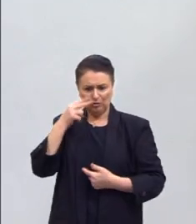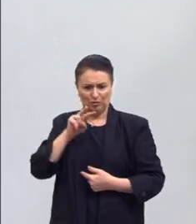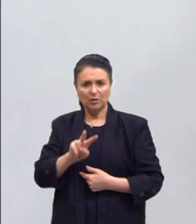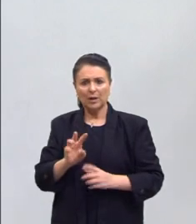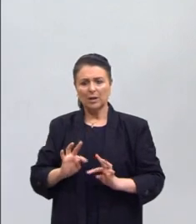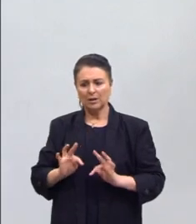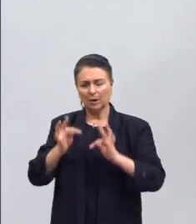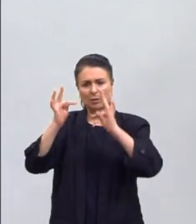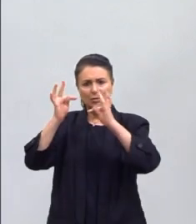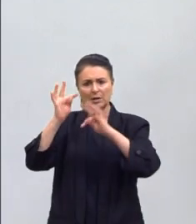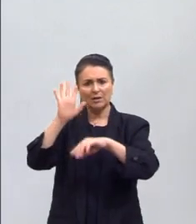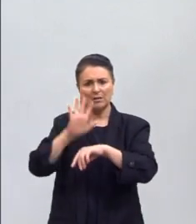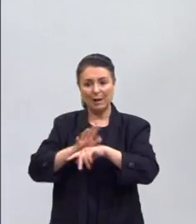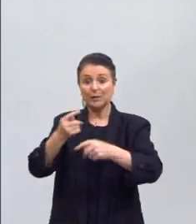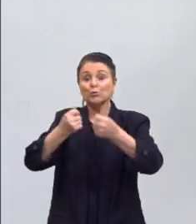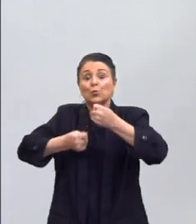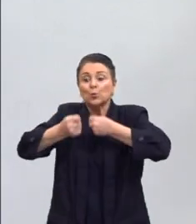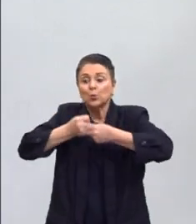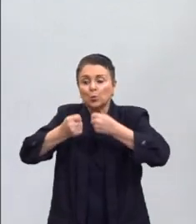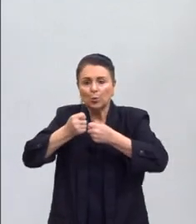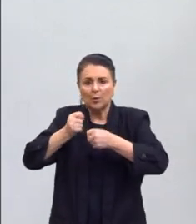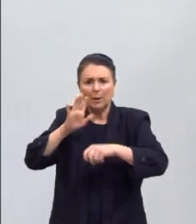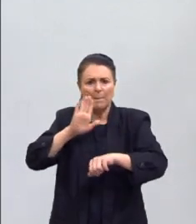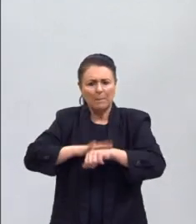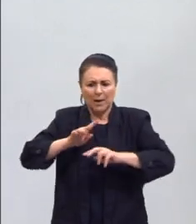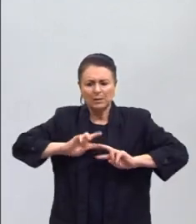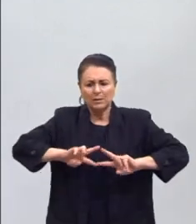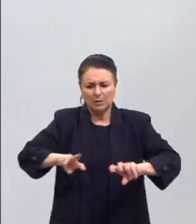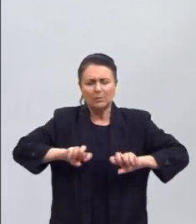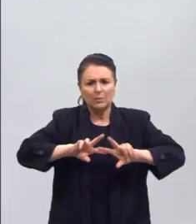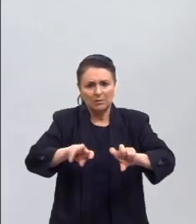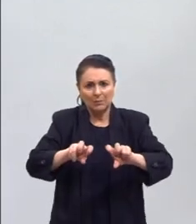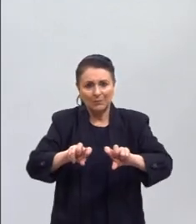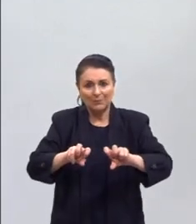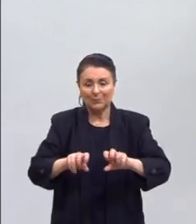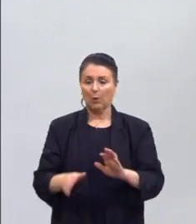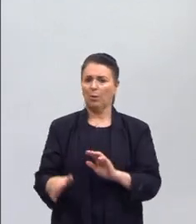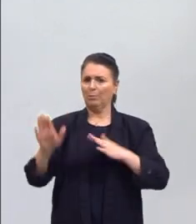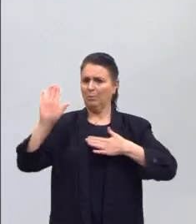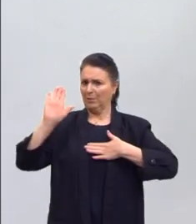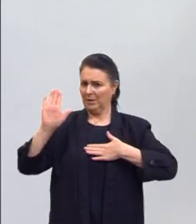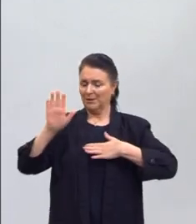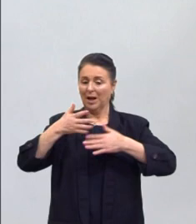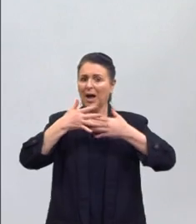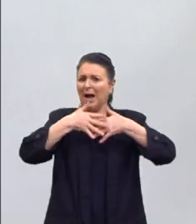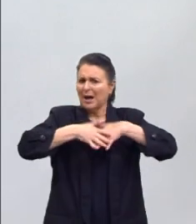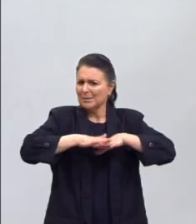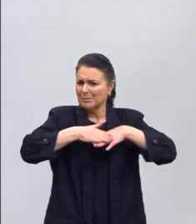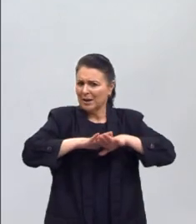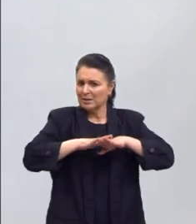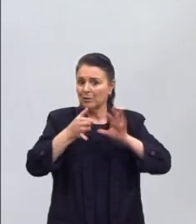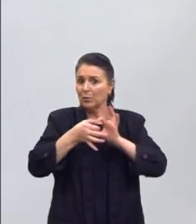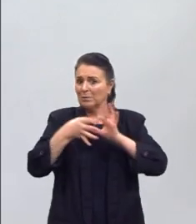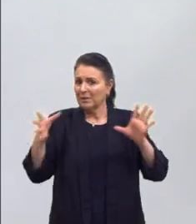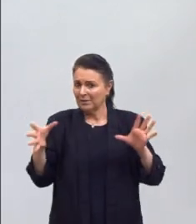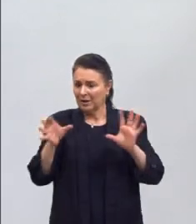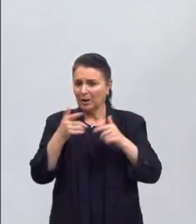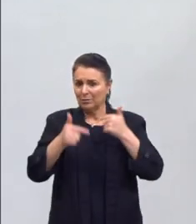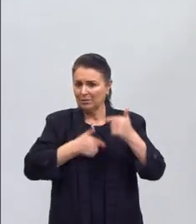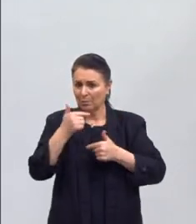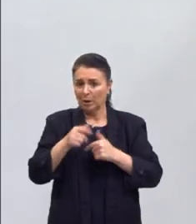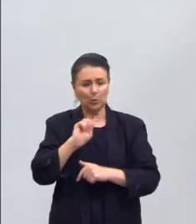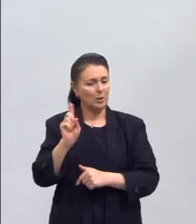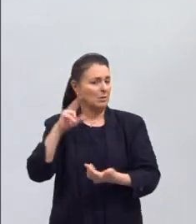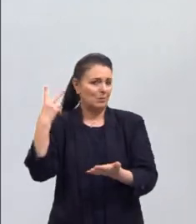tecnologia traz mais controle, mais exploração. Então, aquela promessa de que as máquinas iam nos libertar do trabalho, ainda